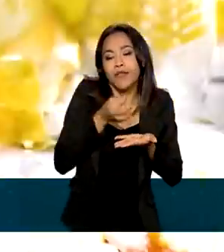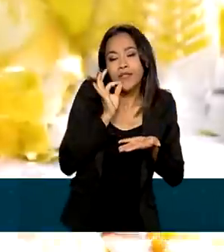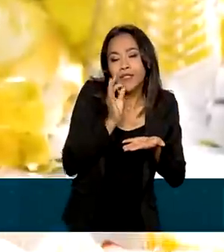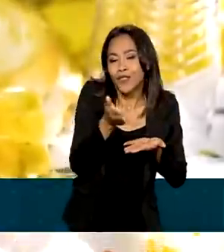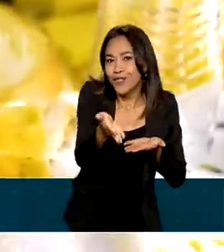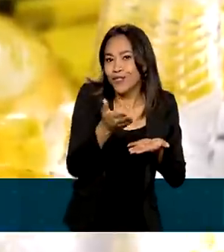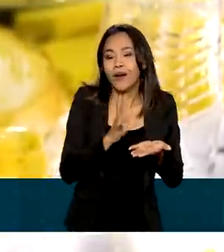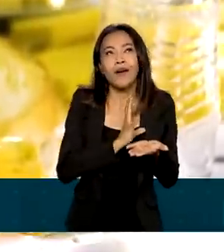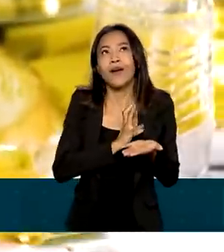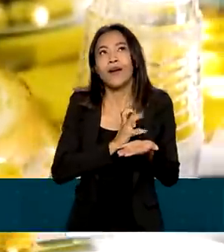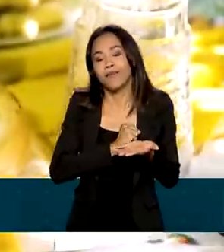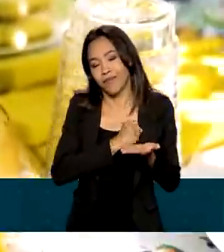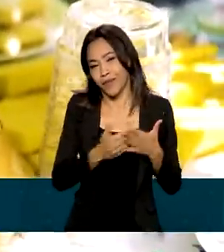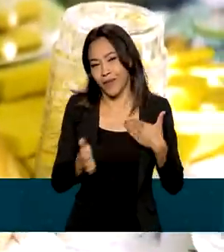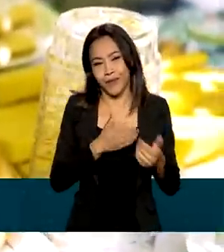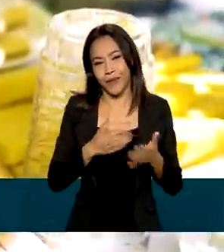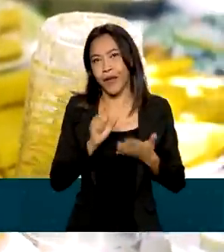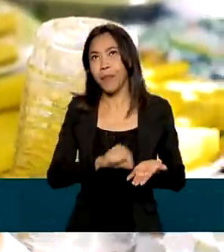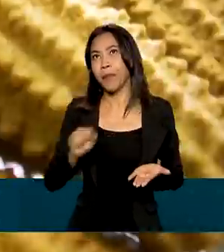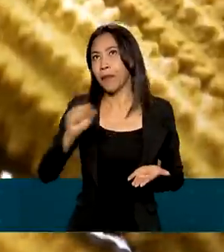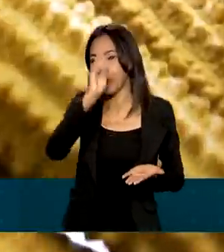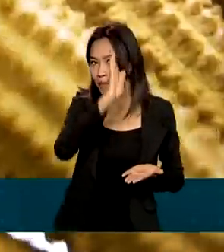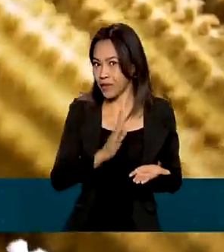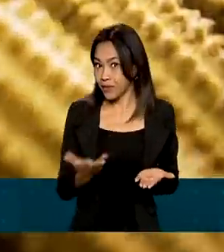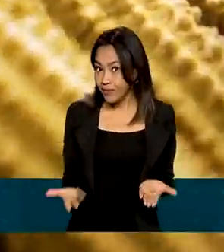queridinho em qualquer parte do país.